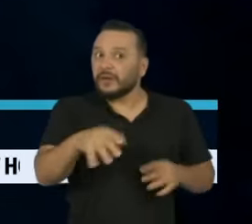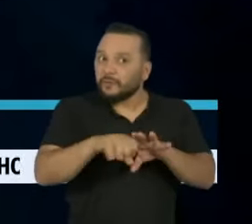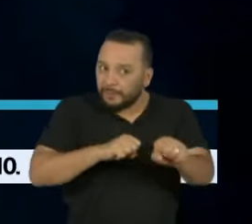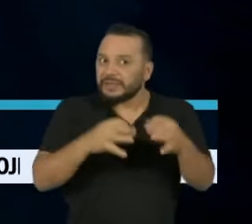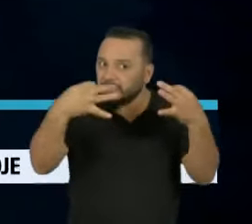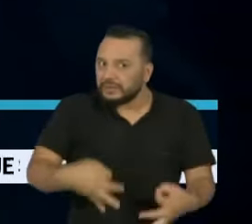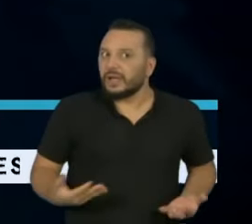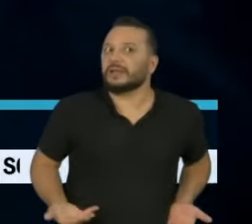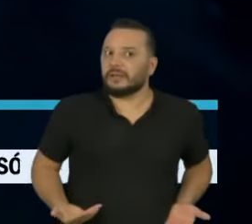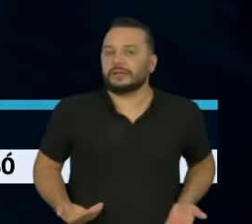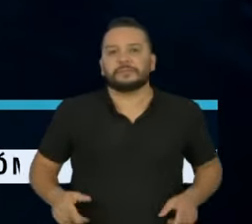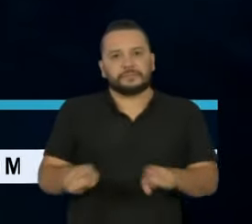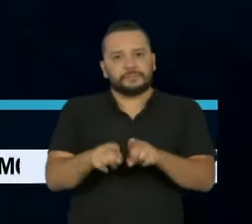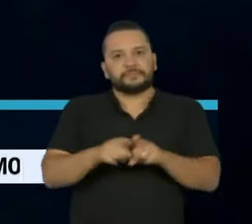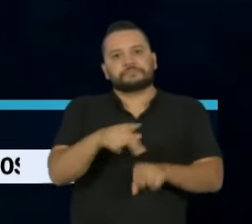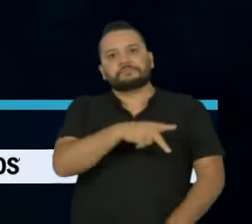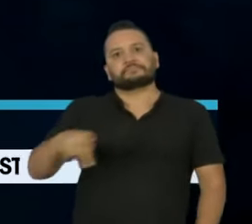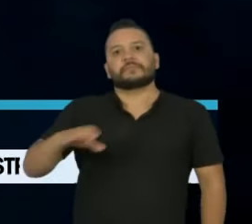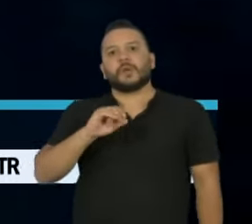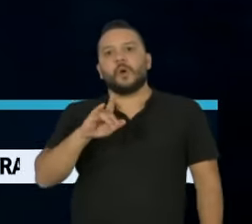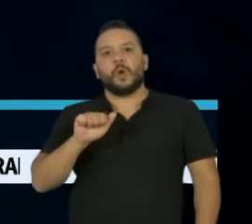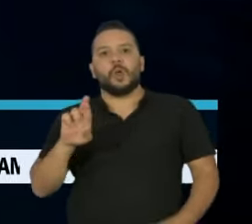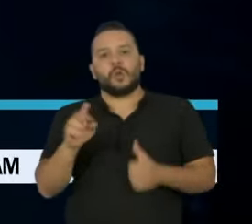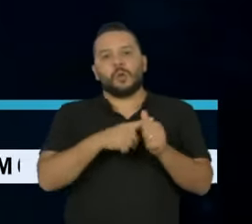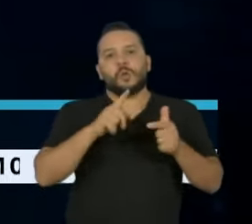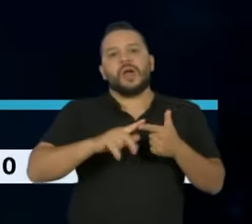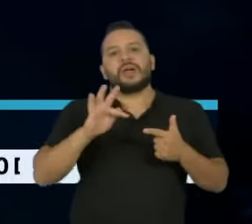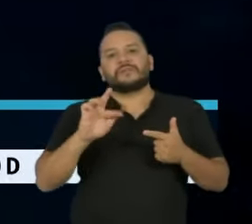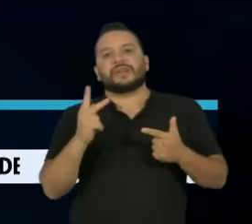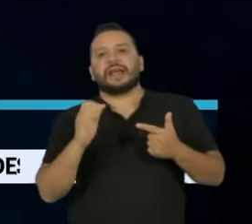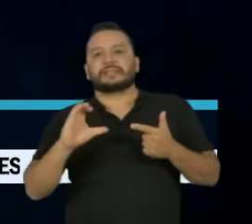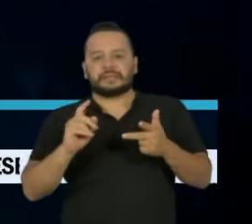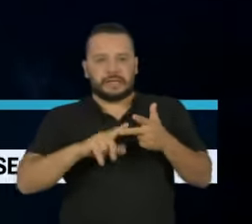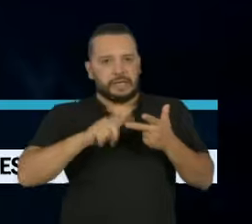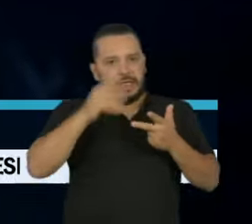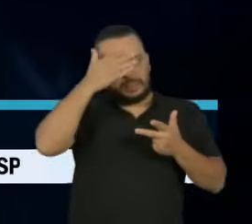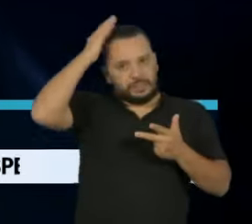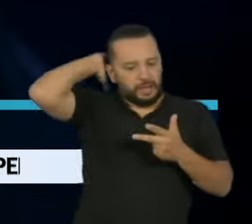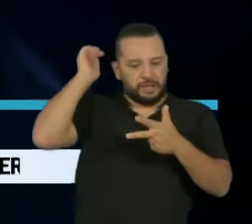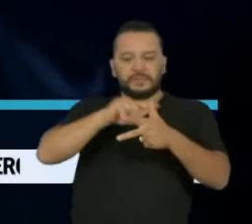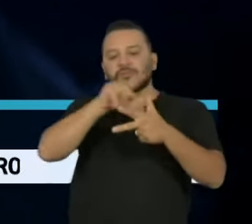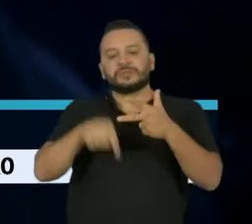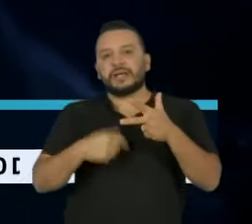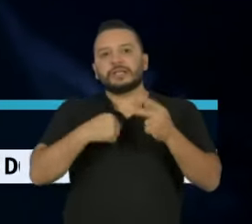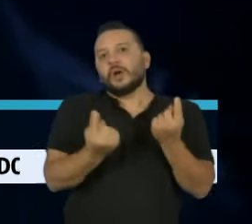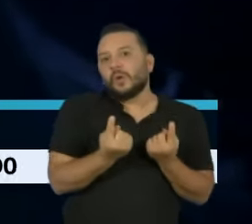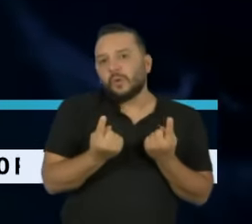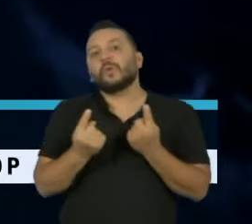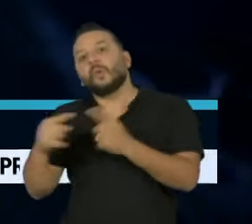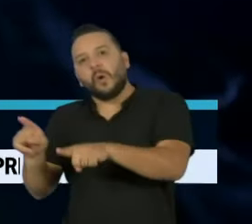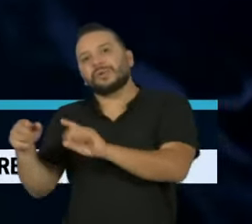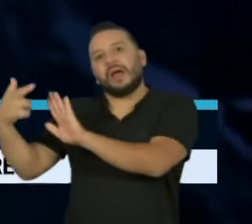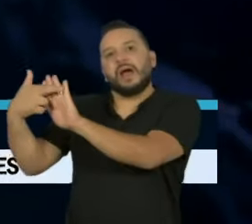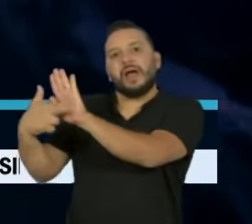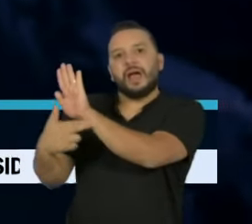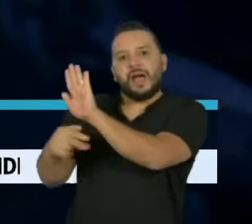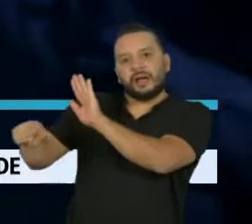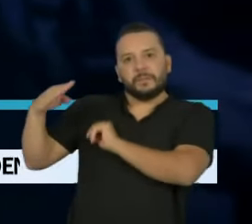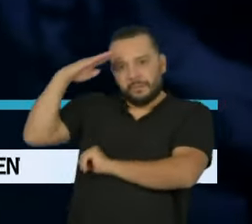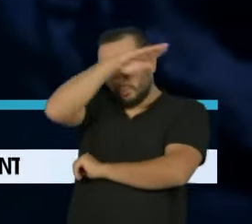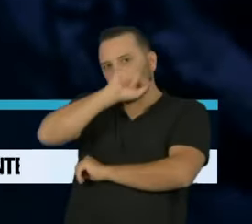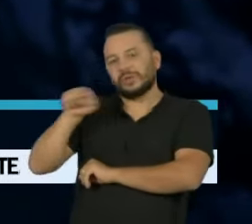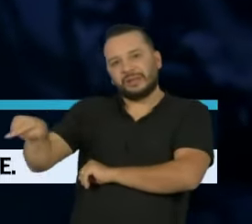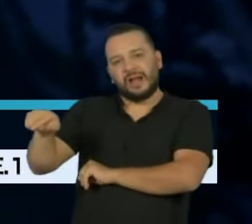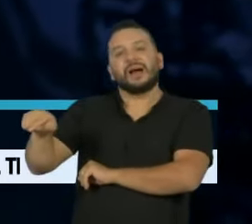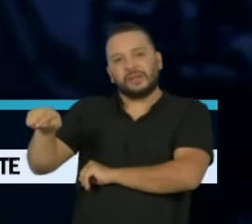Os presidentes Fernando Collor de Mello, Fernando Henrique Cardoso e Michel Temer são contrários às diretrizes adotadas pelo atual presidente